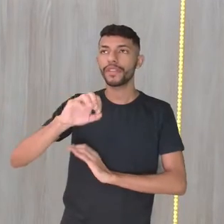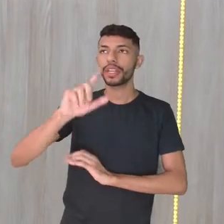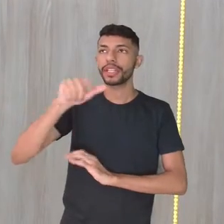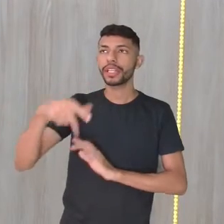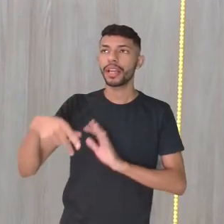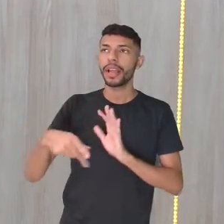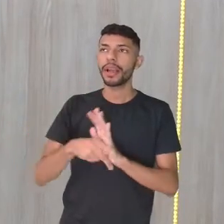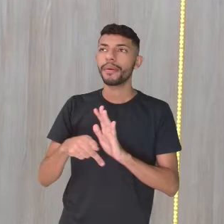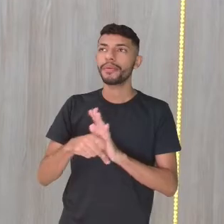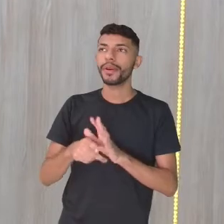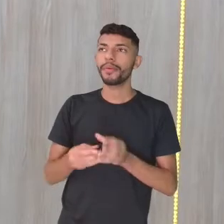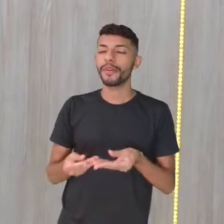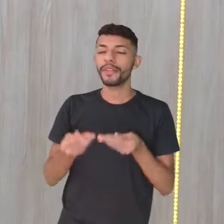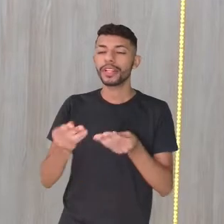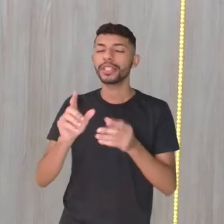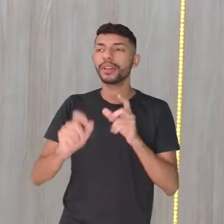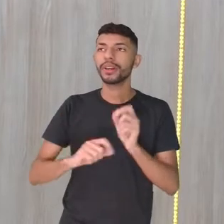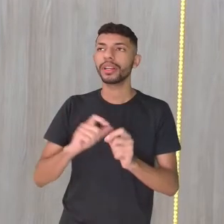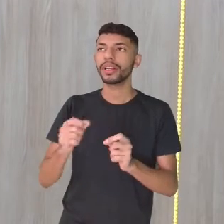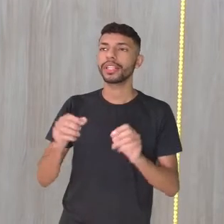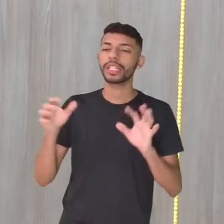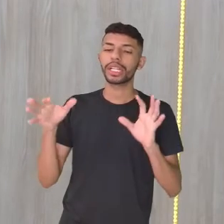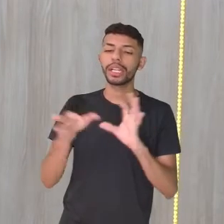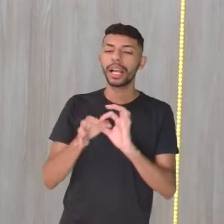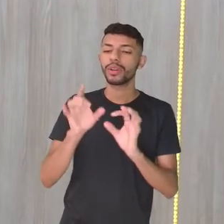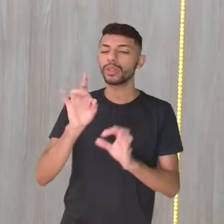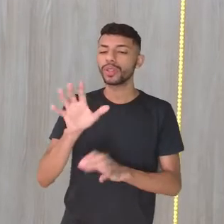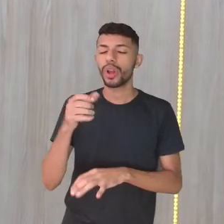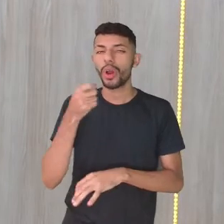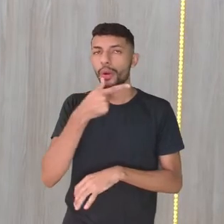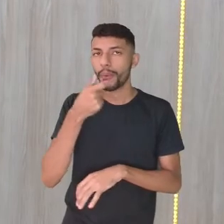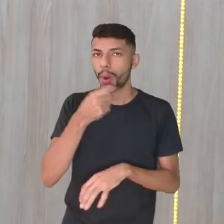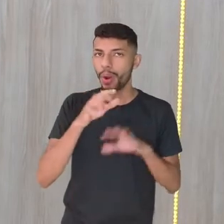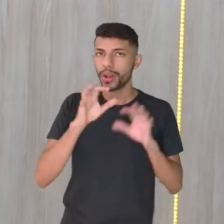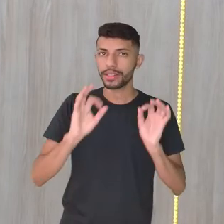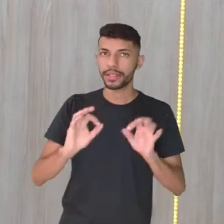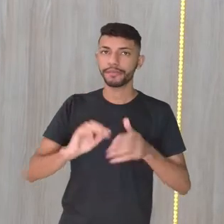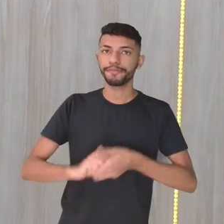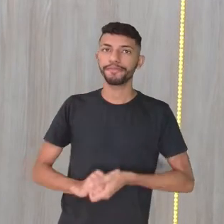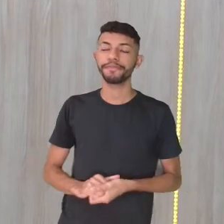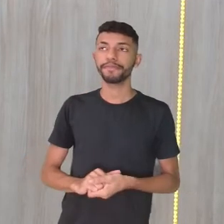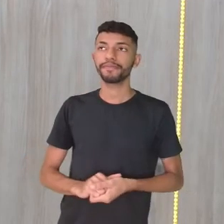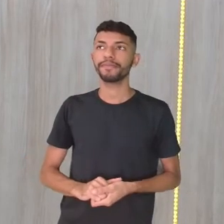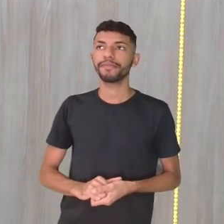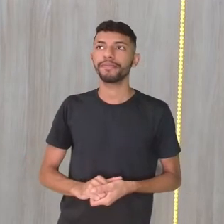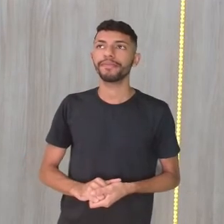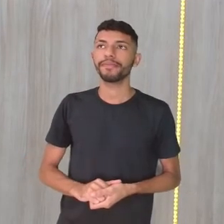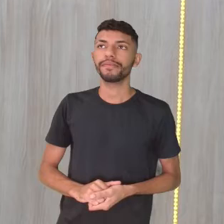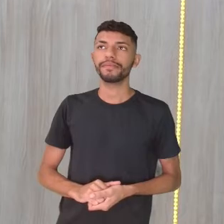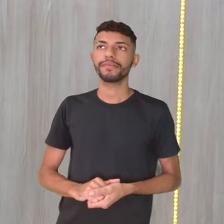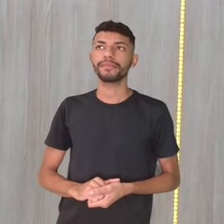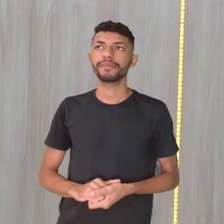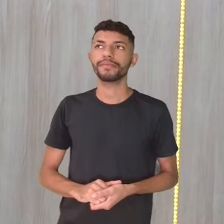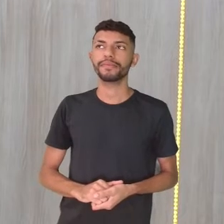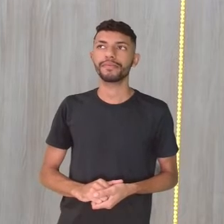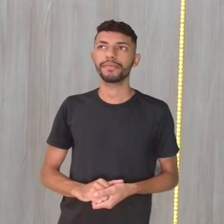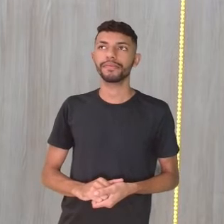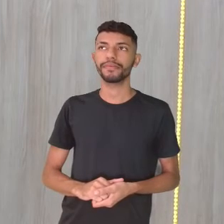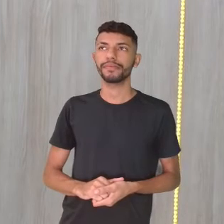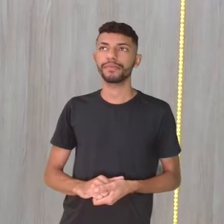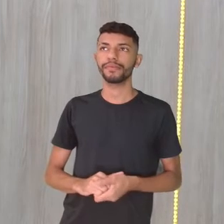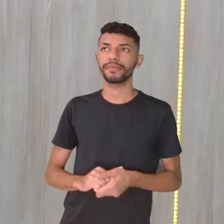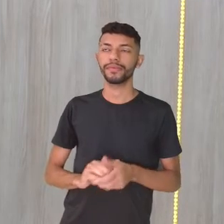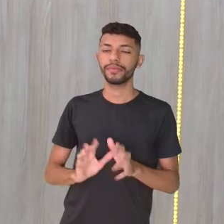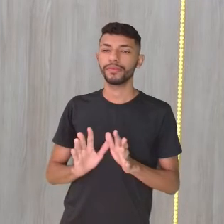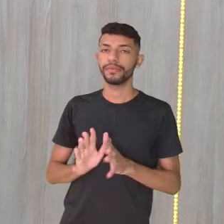somente e exclusivamente ao humor. No começo, no fim